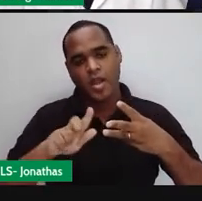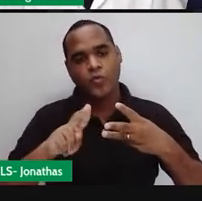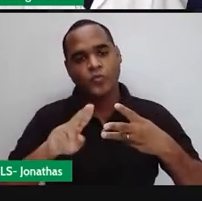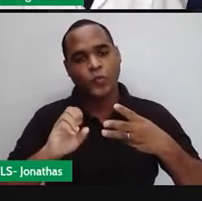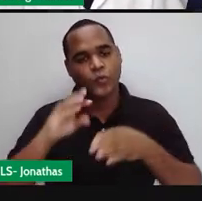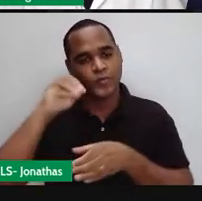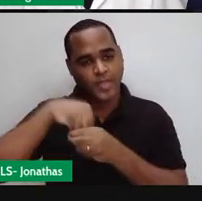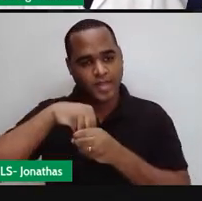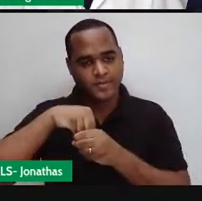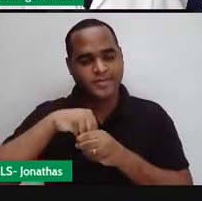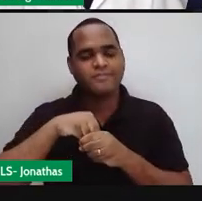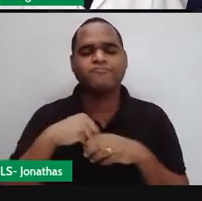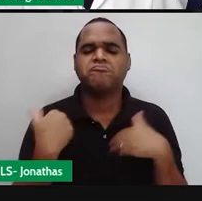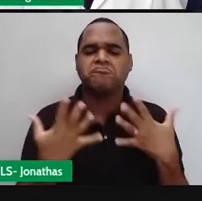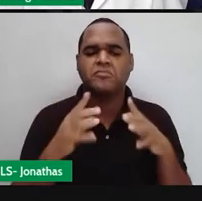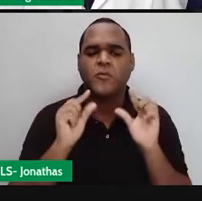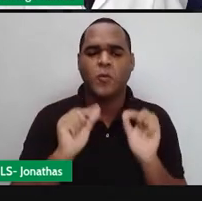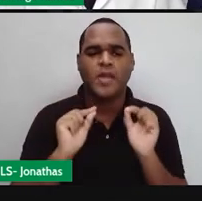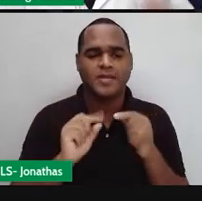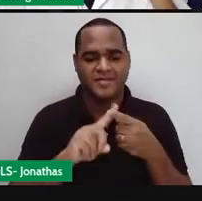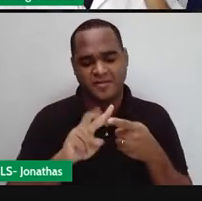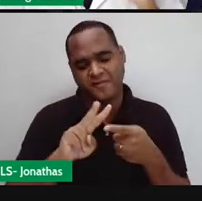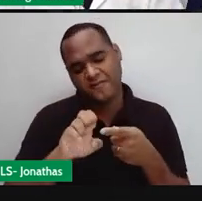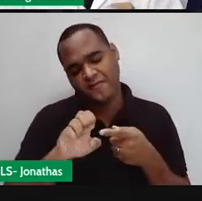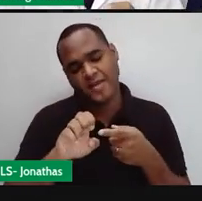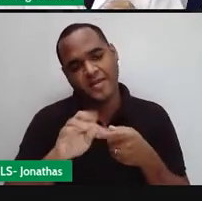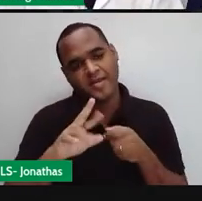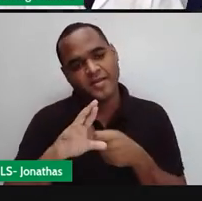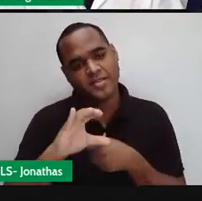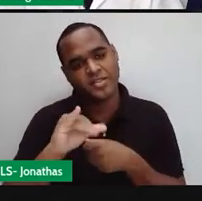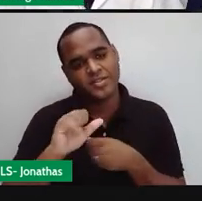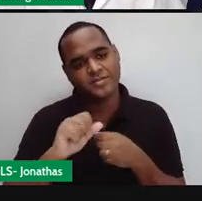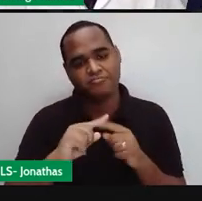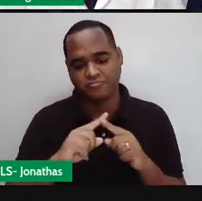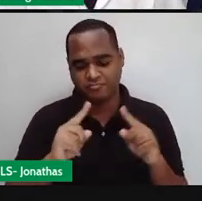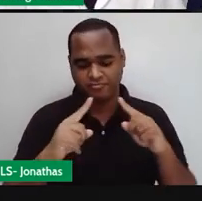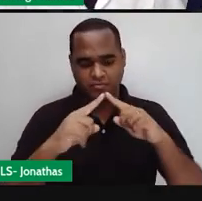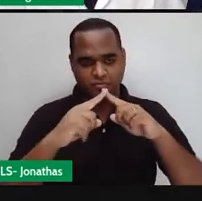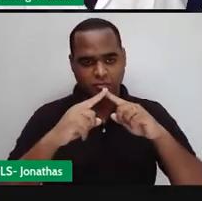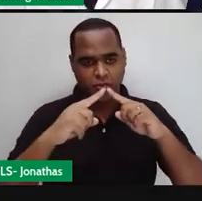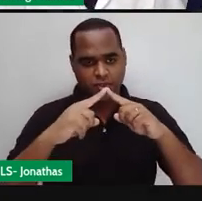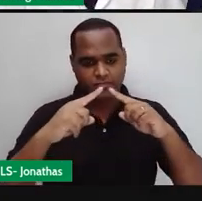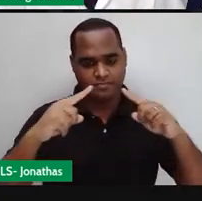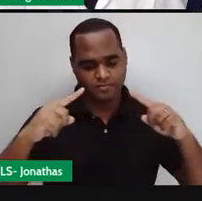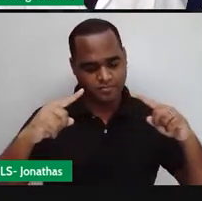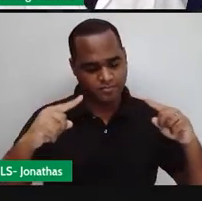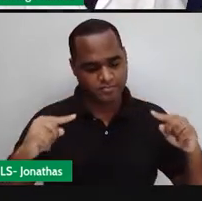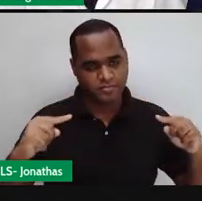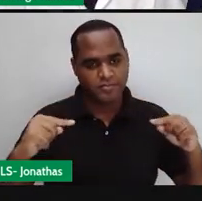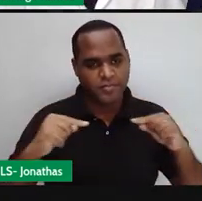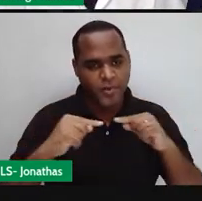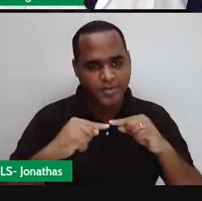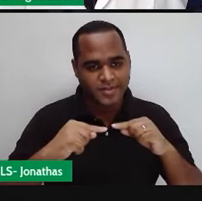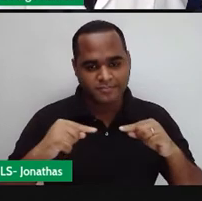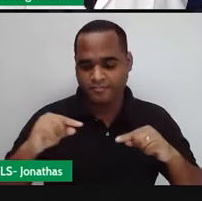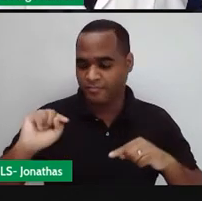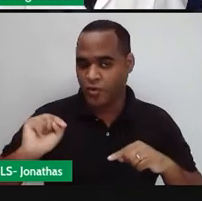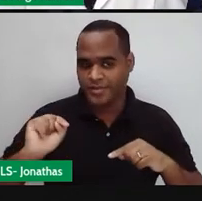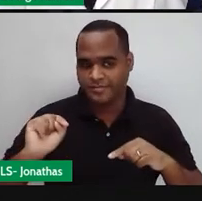internos. O que são os vértices, de uma forma bem simples, são esses pontinhos aqui, ó.